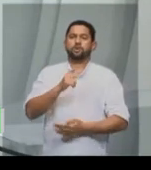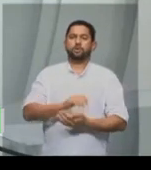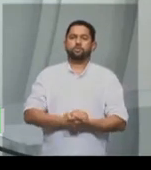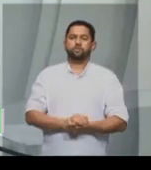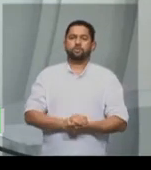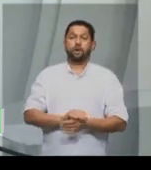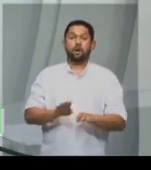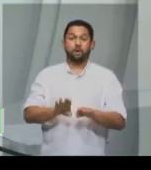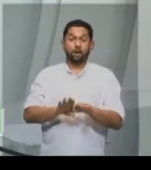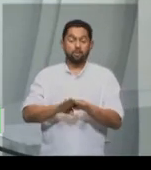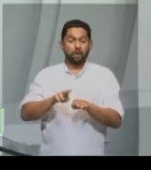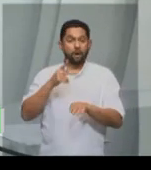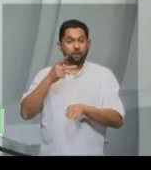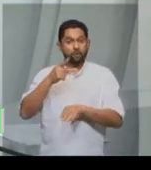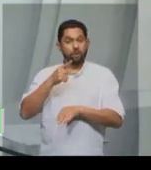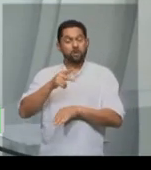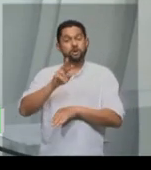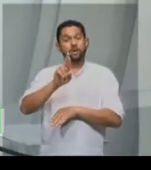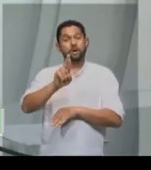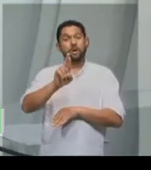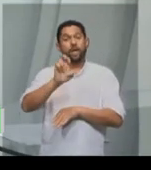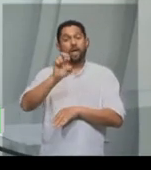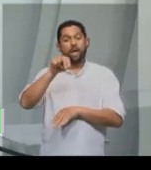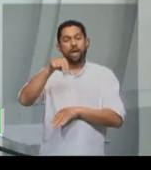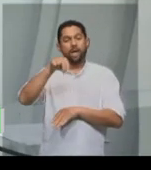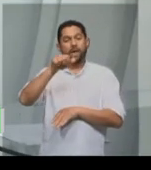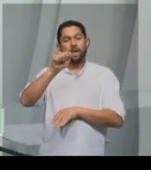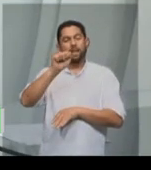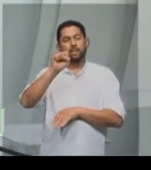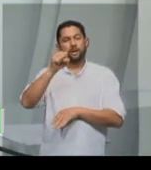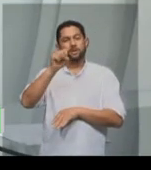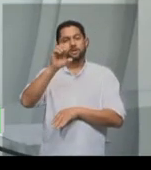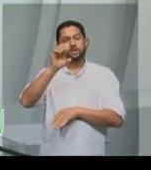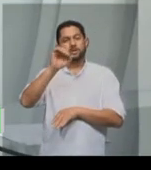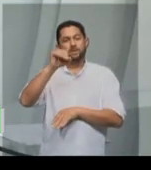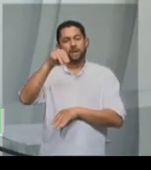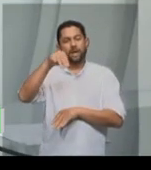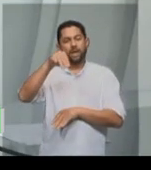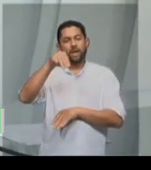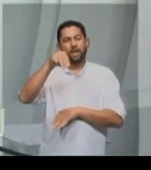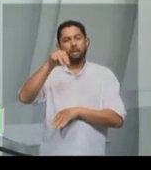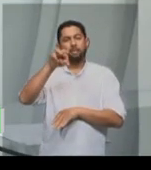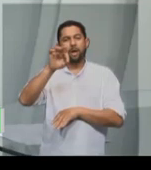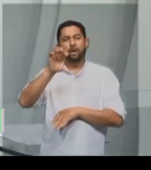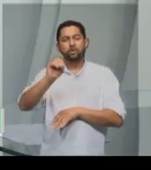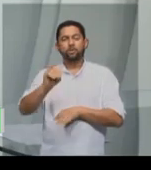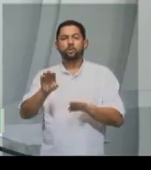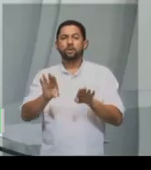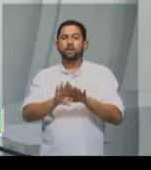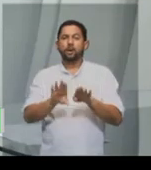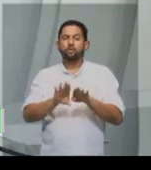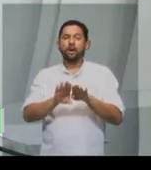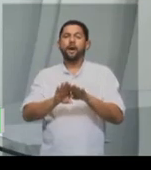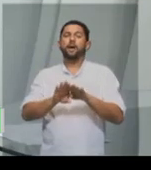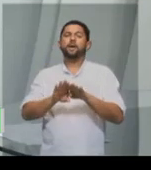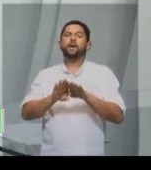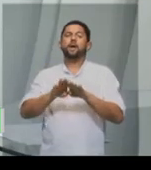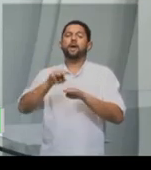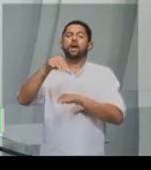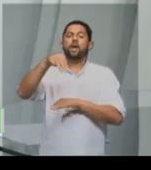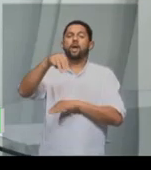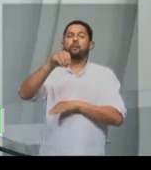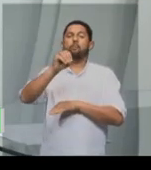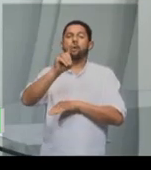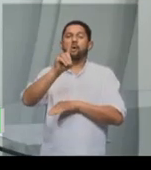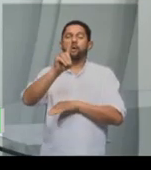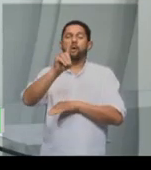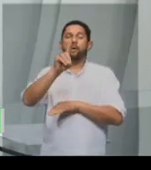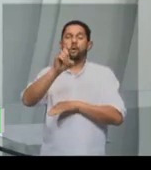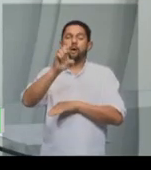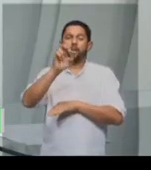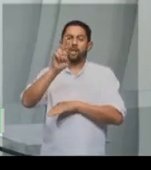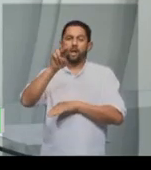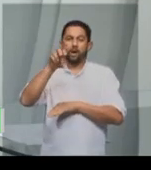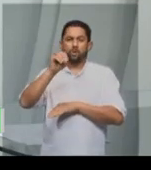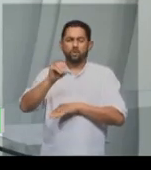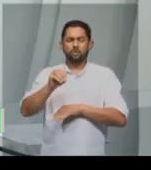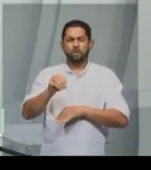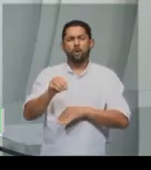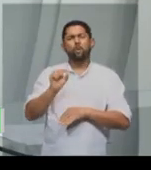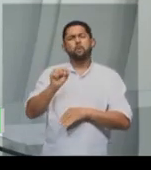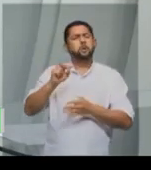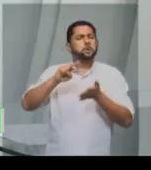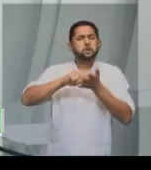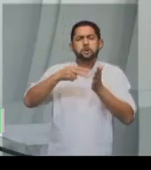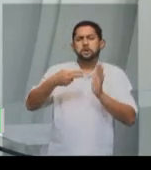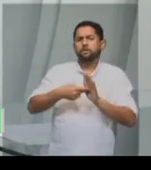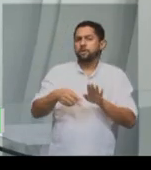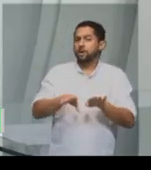sobre renascimento e modernidade, o que significa ser moderno ou idade moderna e quais os desdobramentos disso durante